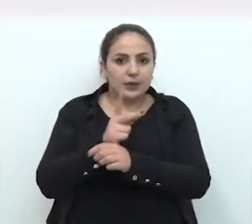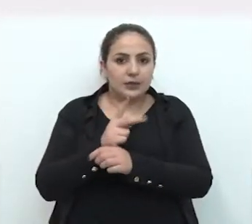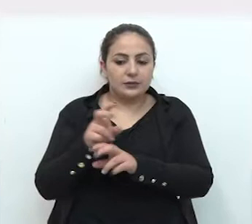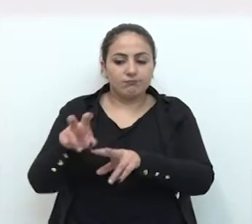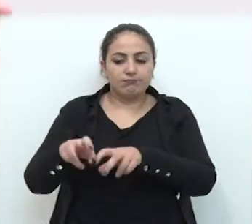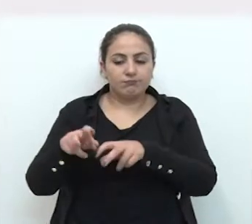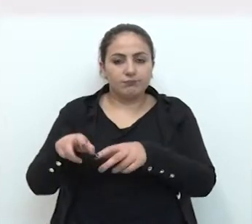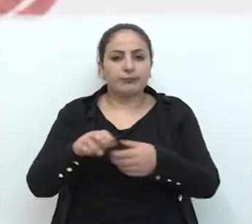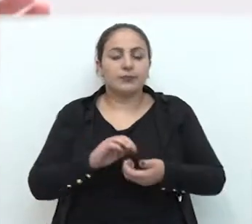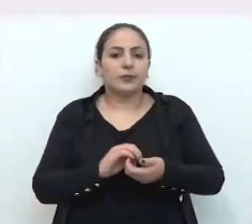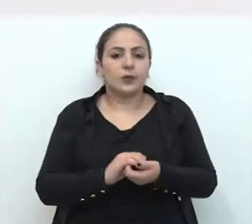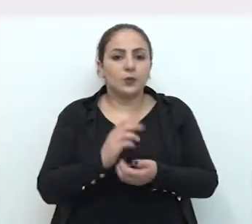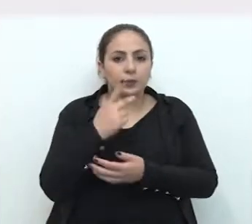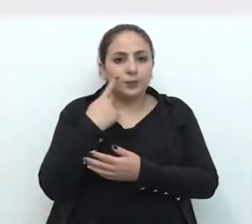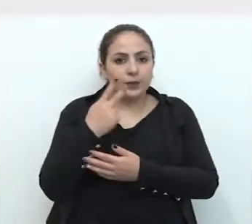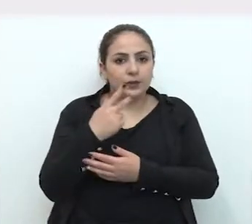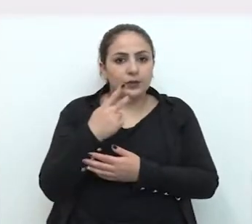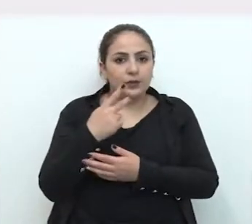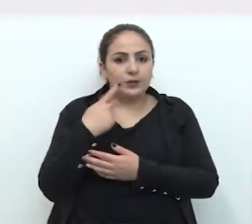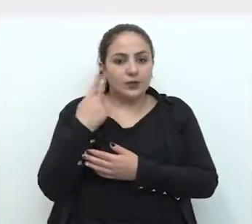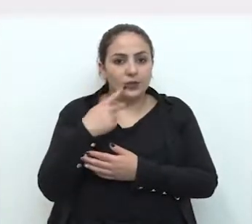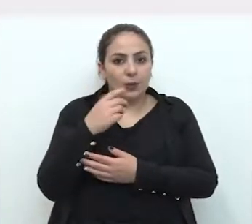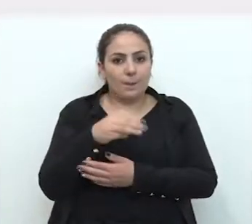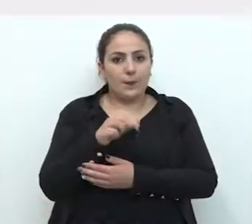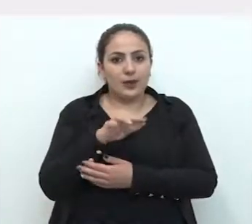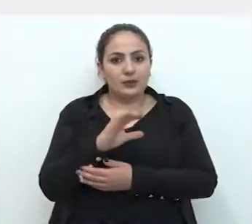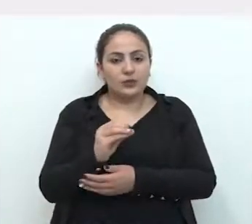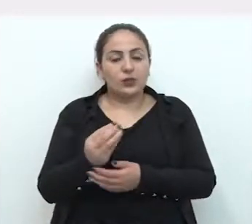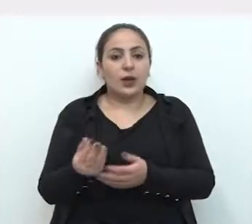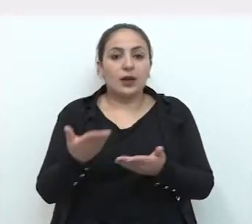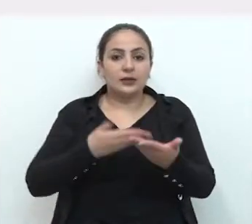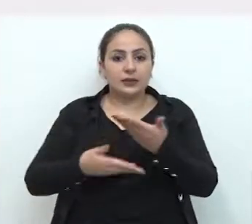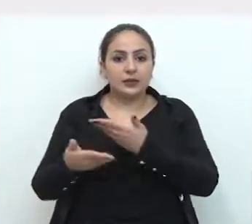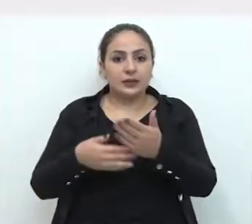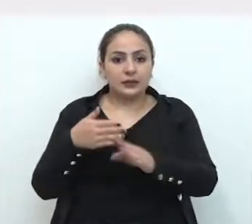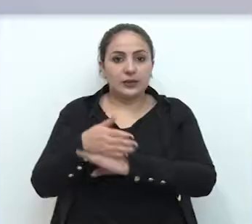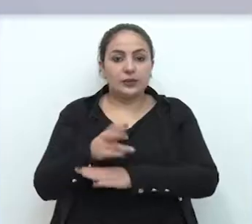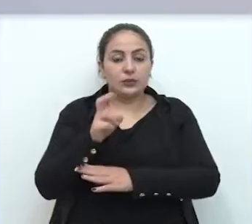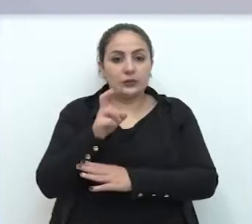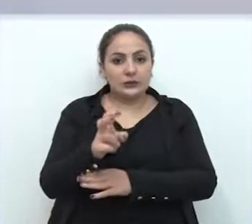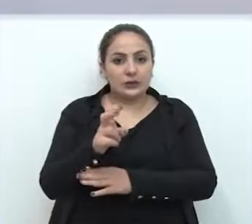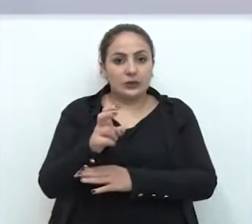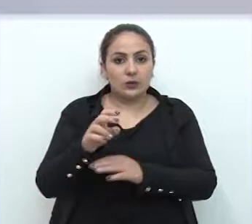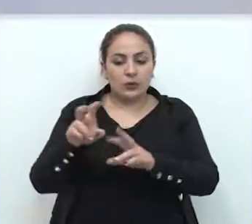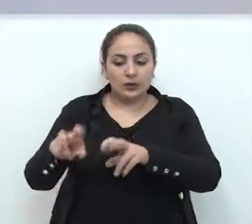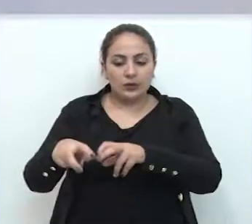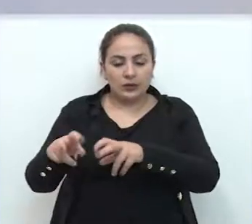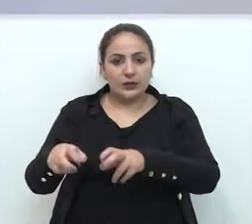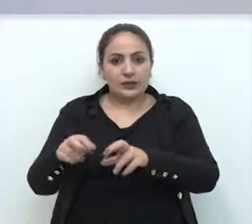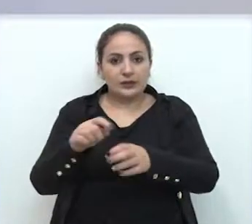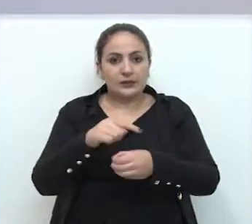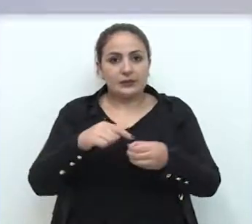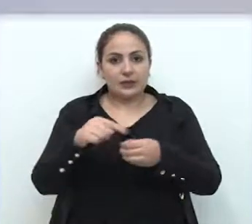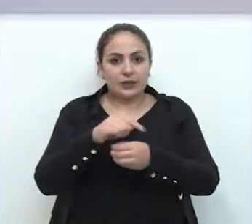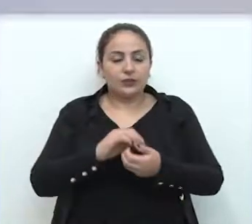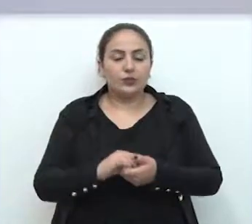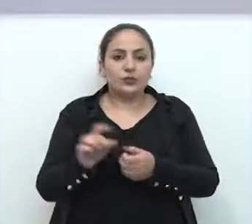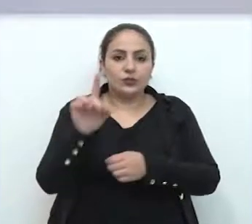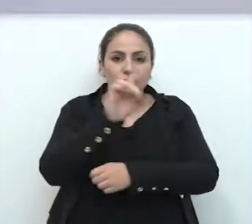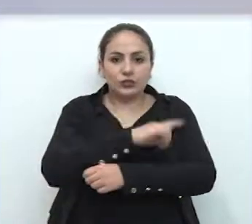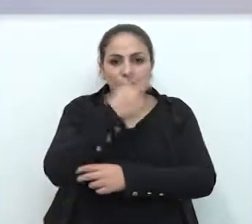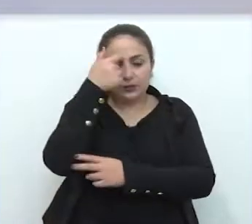vereador Márcio Patussi contempla a entrada dos cinco distritos da cidade. Dia da Consciência Negra.